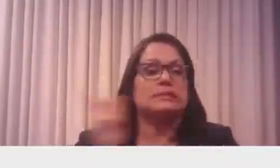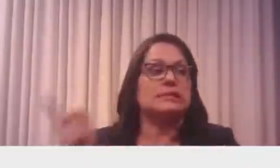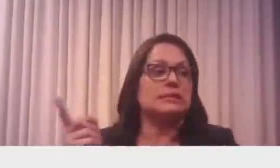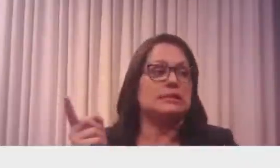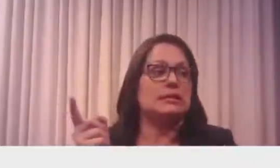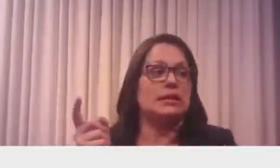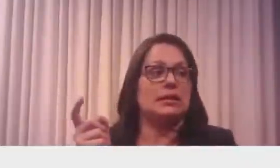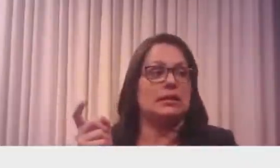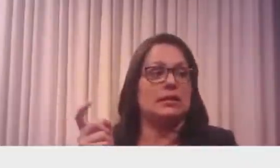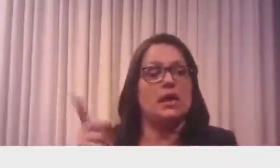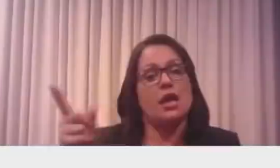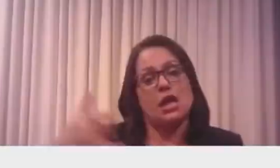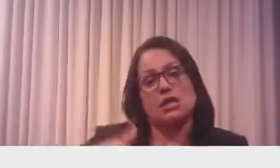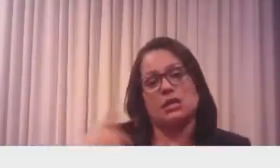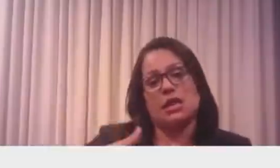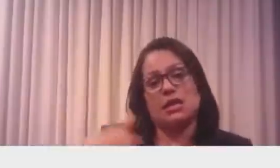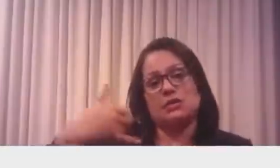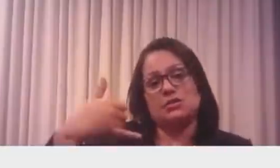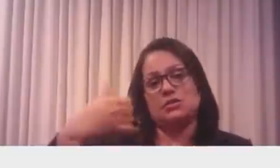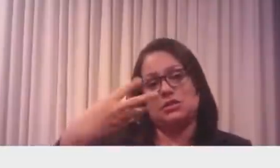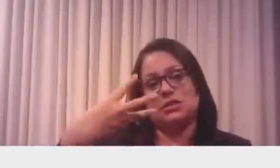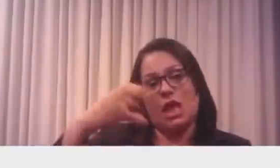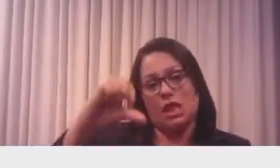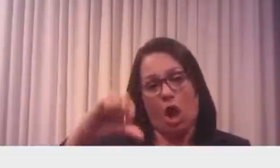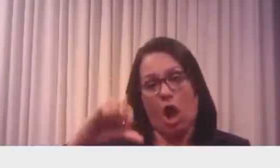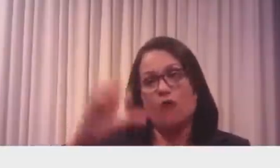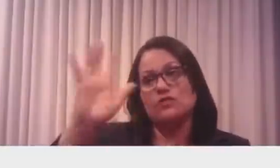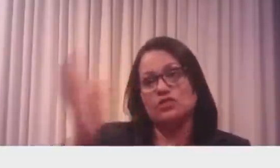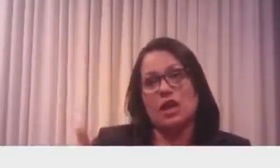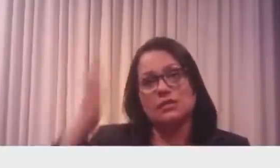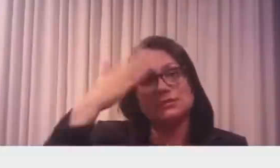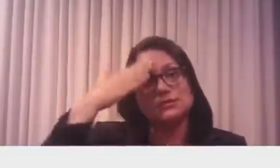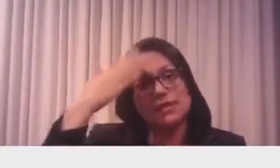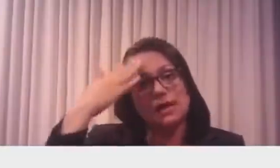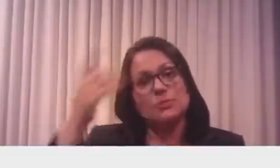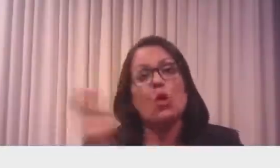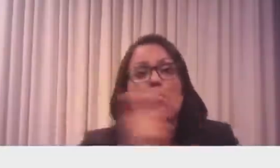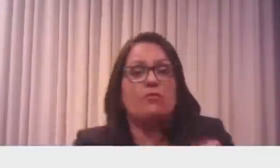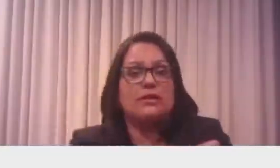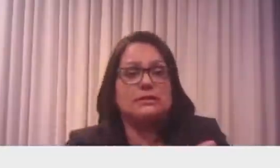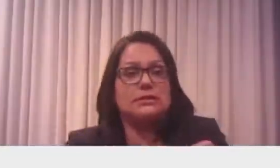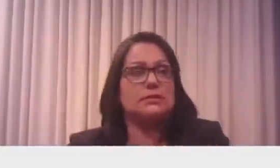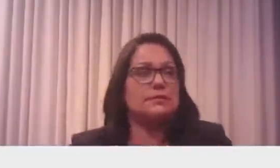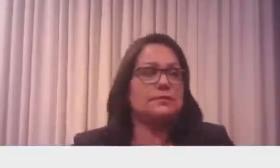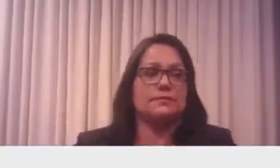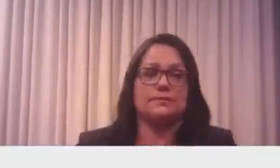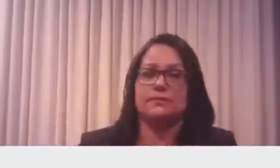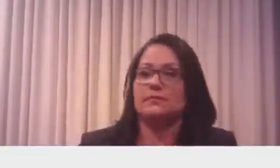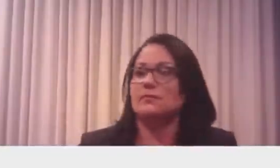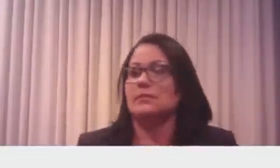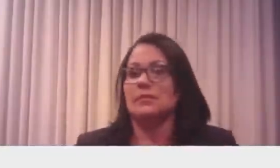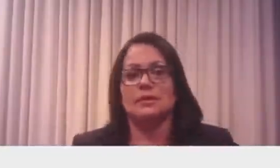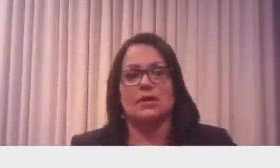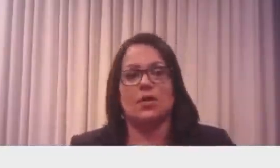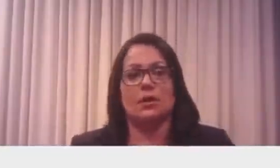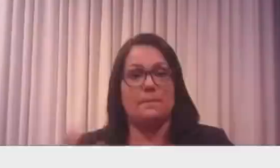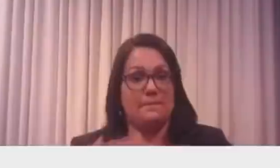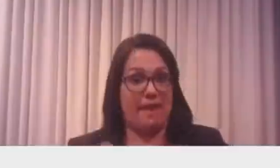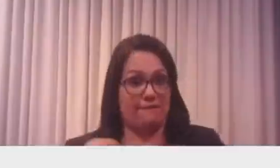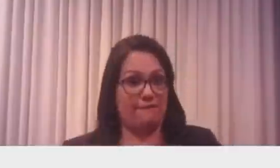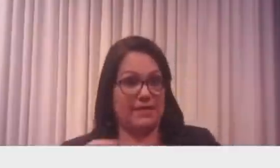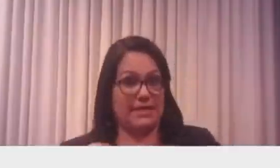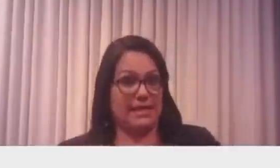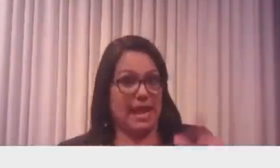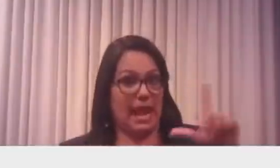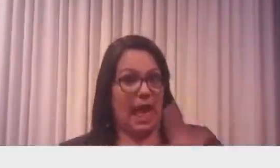Então, ela é mal de idade, tem 39 anos, sabe o que faz, toma a vacina. Agora, se for para vacinar a Laura com 10 anos de idade,